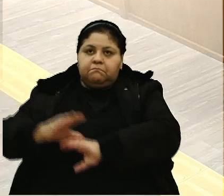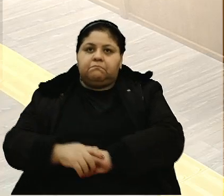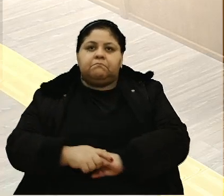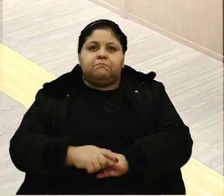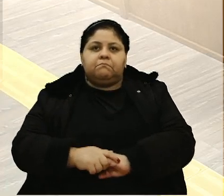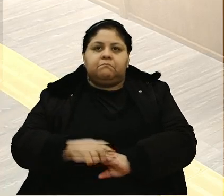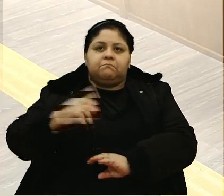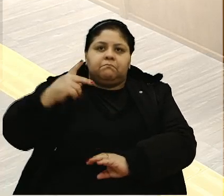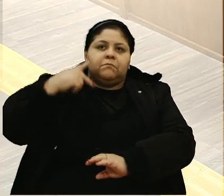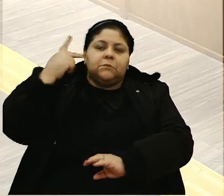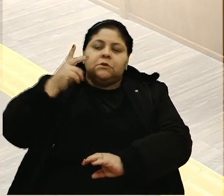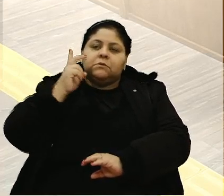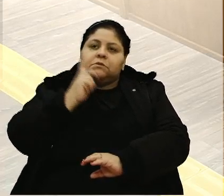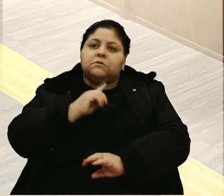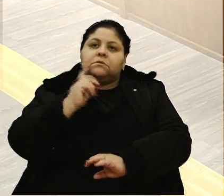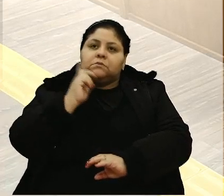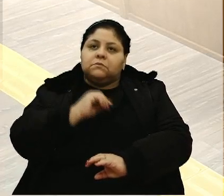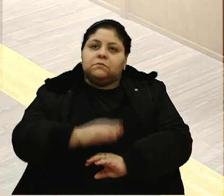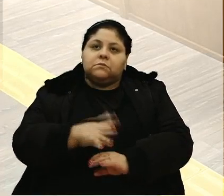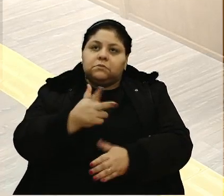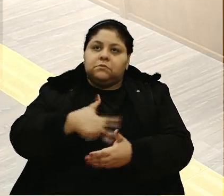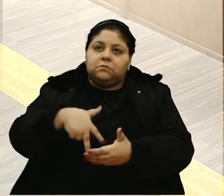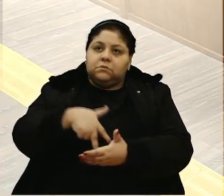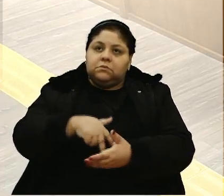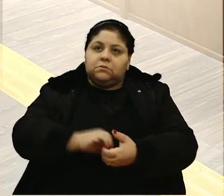Vereador Renato Oliveira, na tribuna.